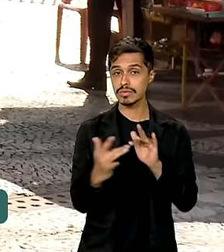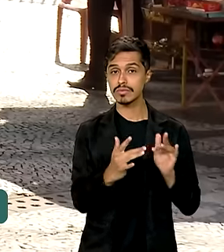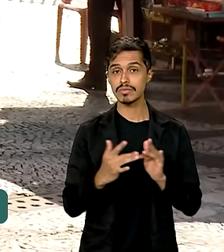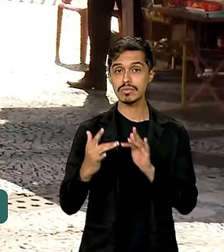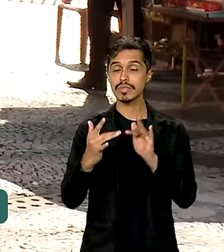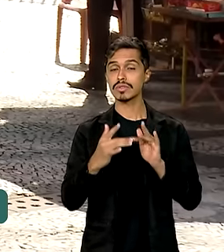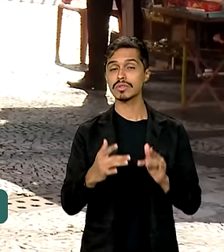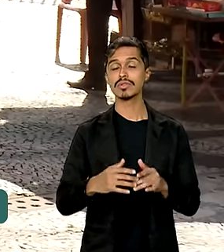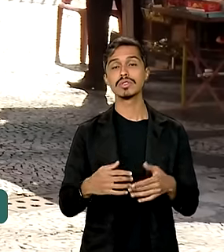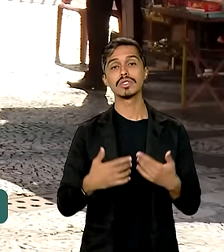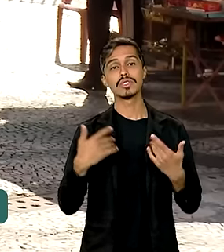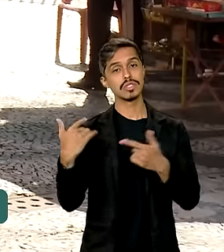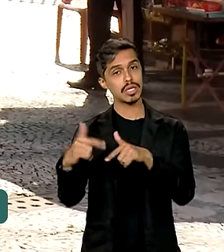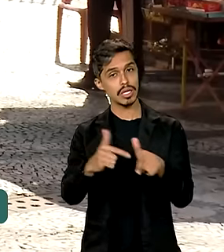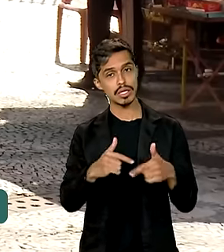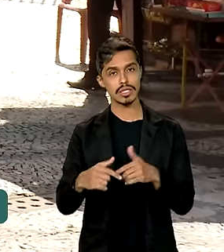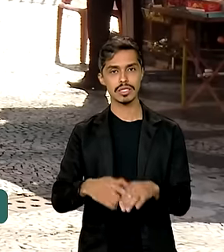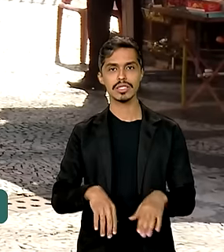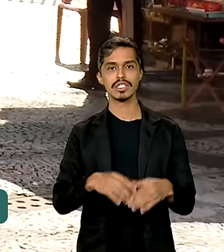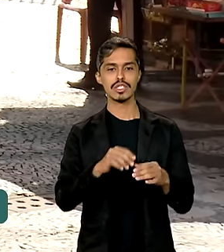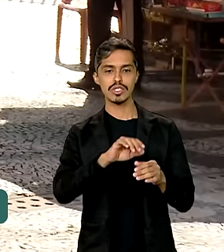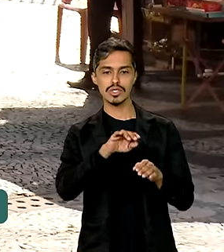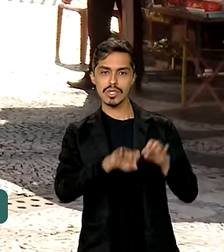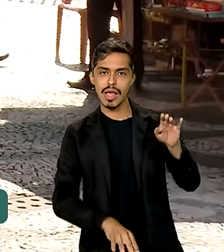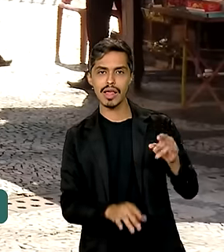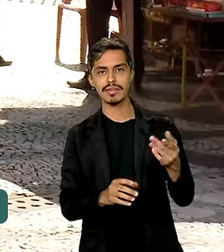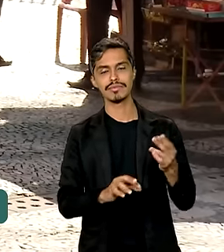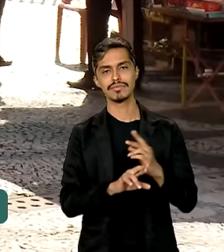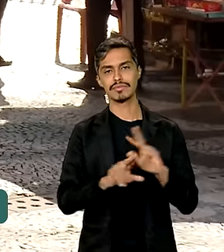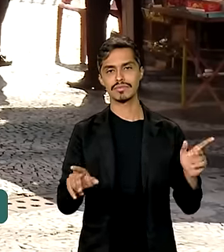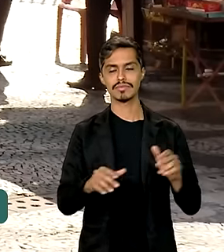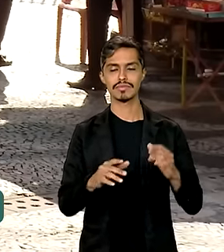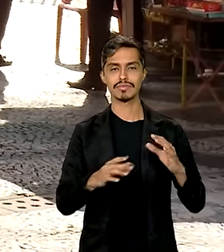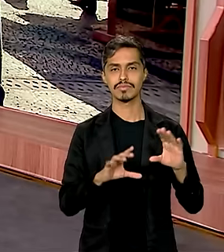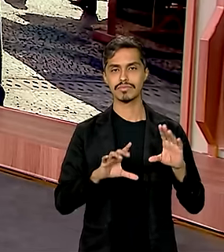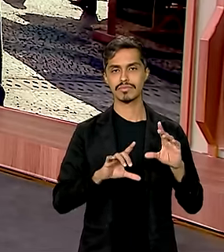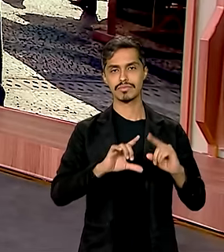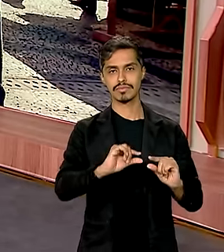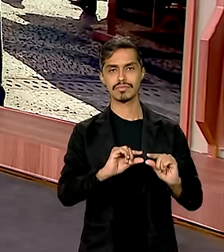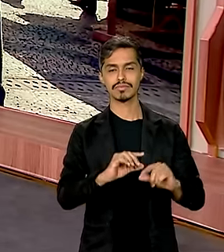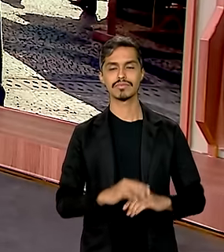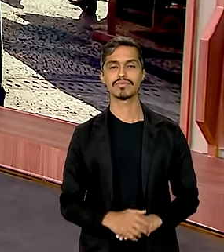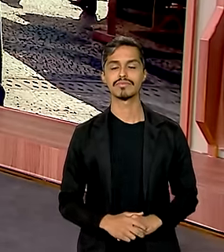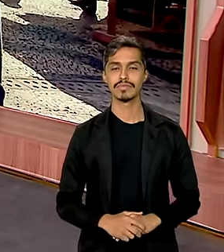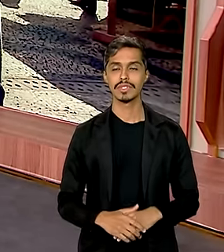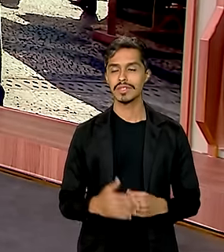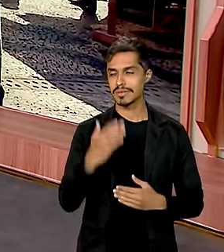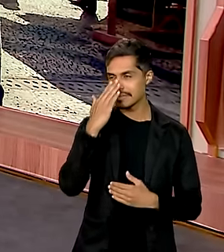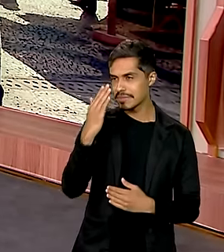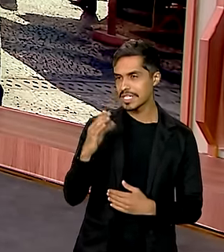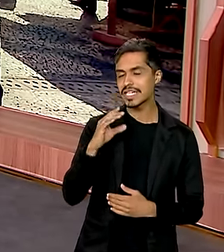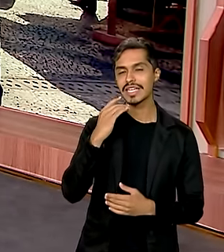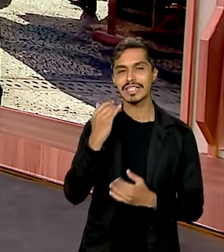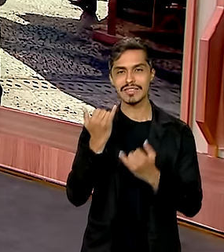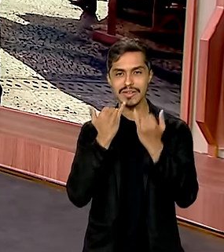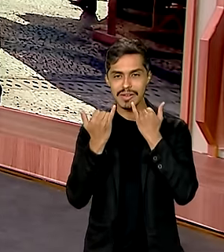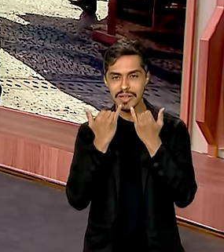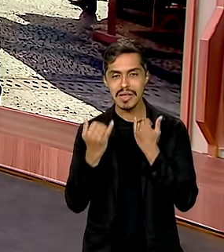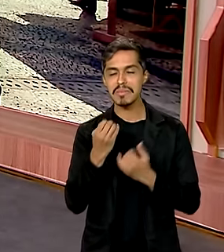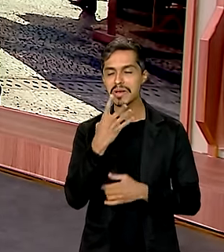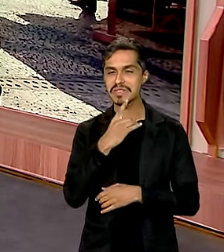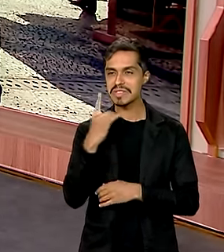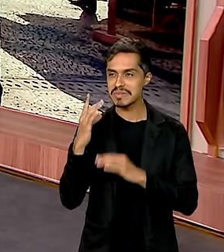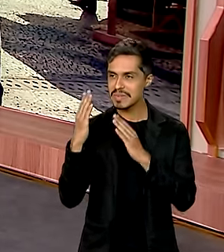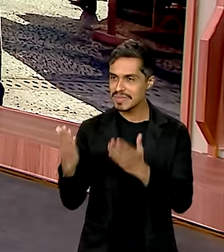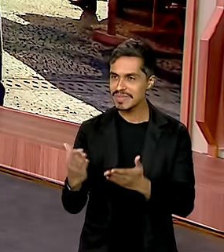serviços, diminuindo as desigualdades socioeconômicas. Vanessa, volto com você. Ok, Cláudia. Obrigada pelas informações. Bom dia para você